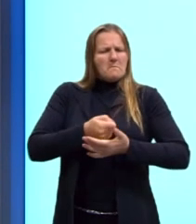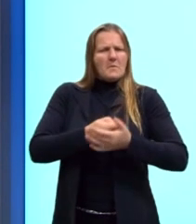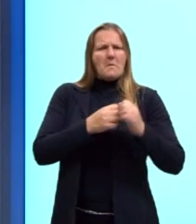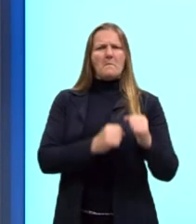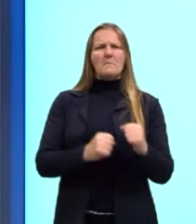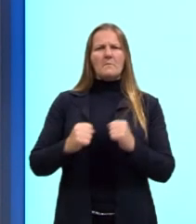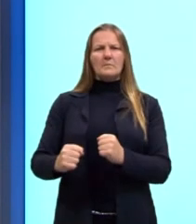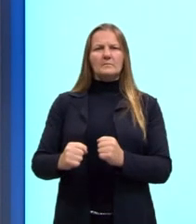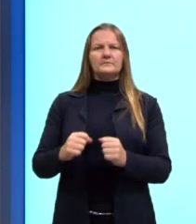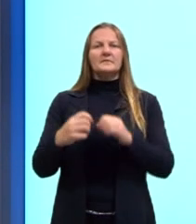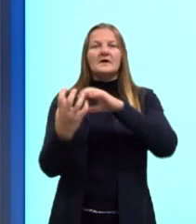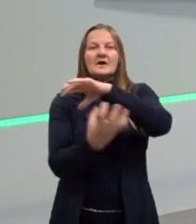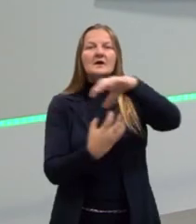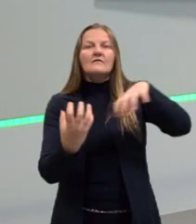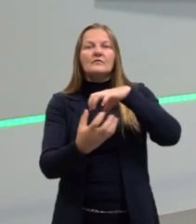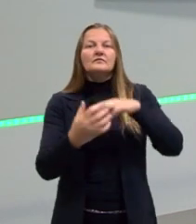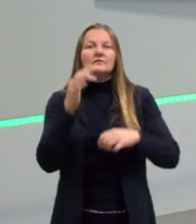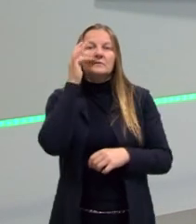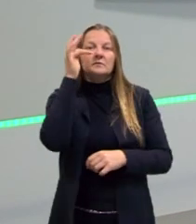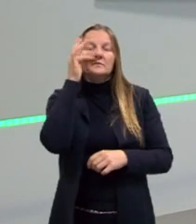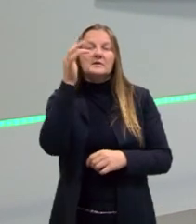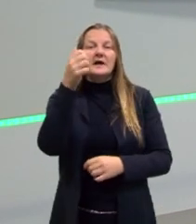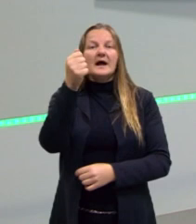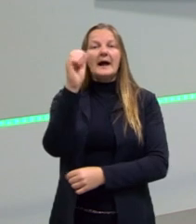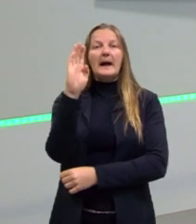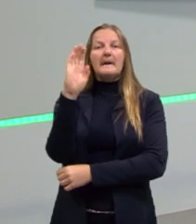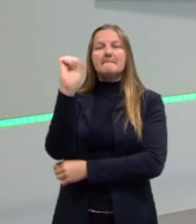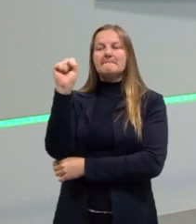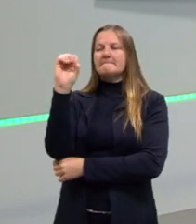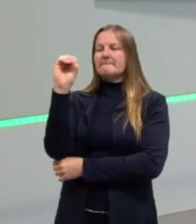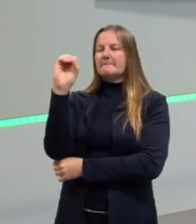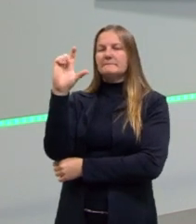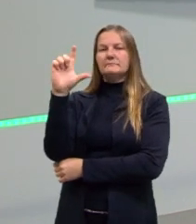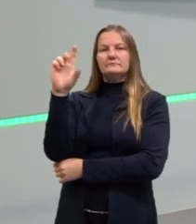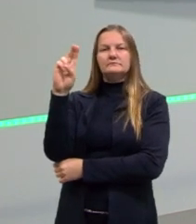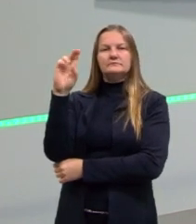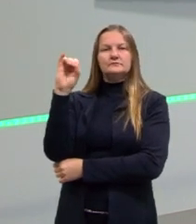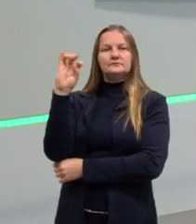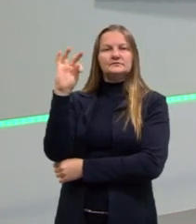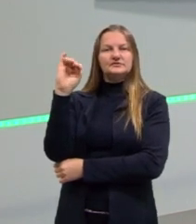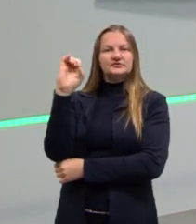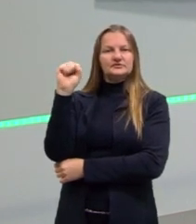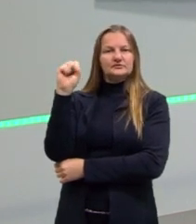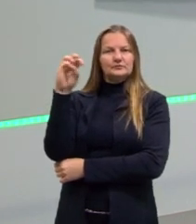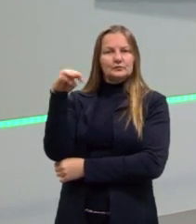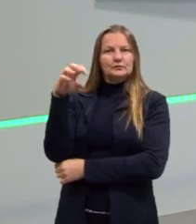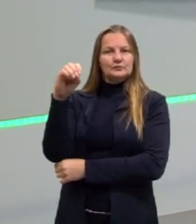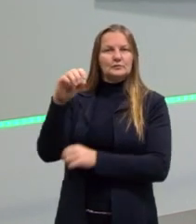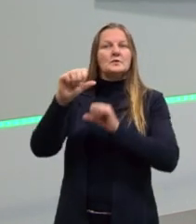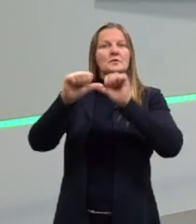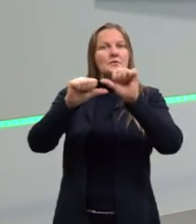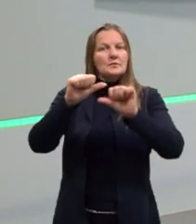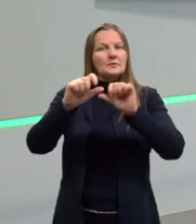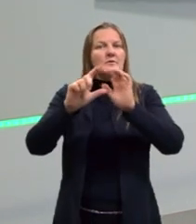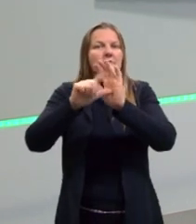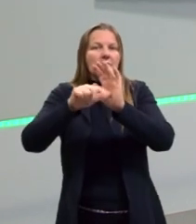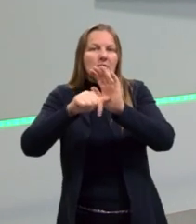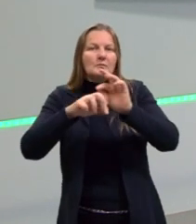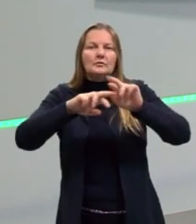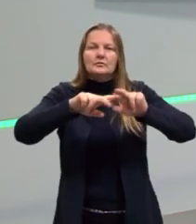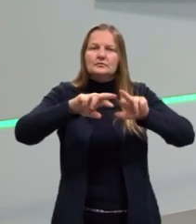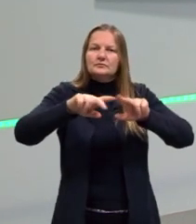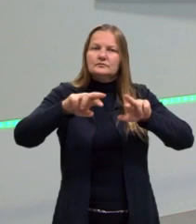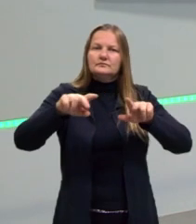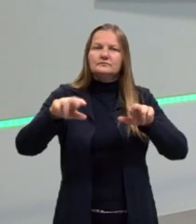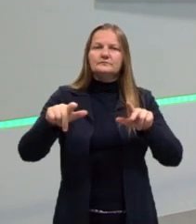Durante a Revolução Francesa, se chamava absolutismo de o antigo regime. Principalmente depois também da Revolução Francesa. Eles começam a chamar